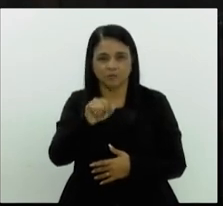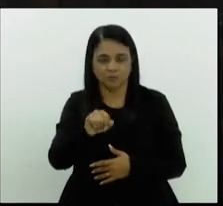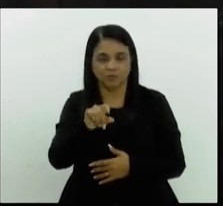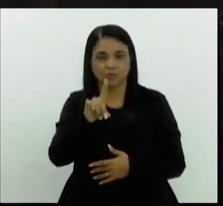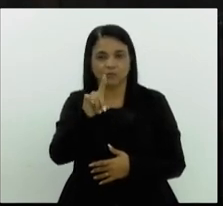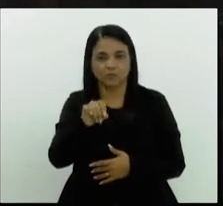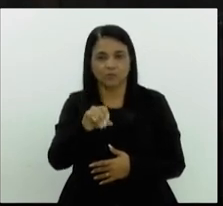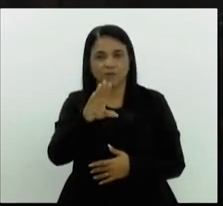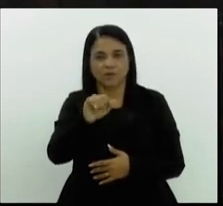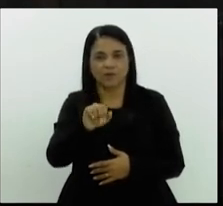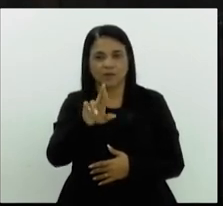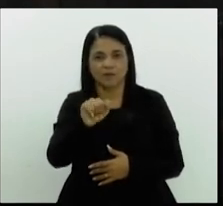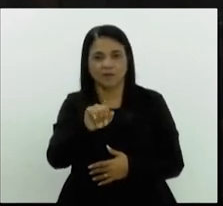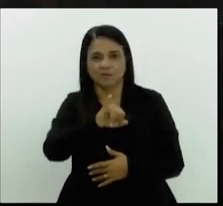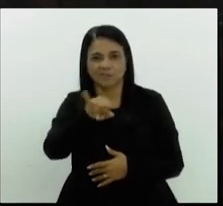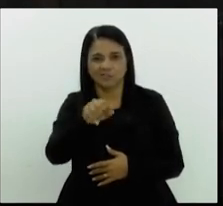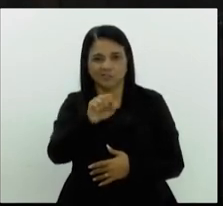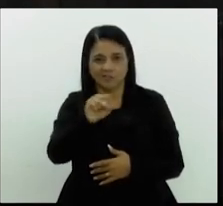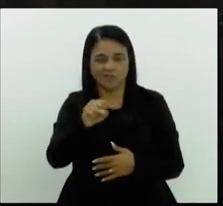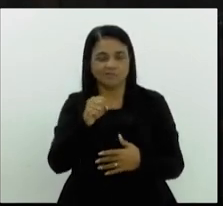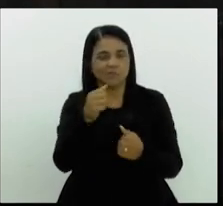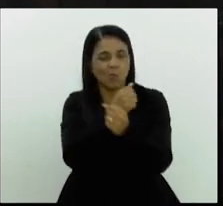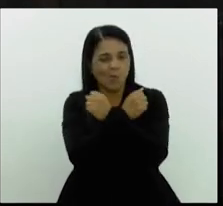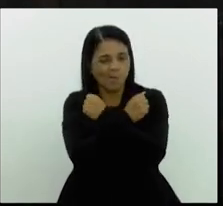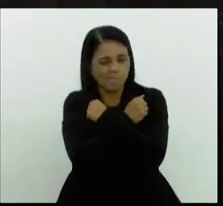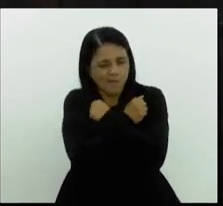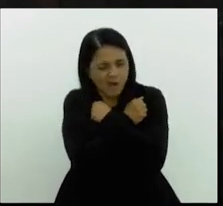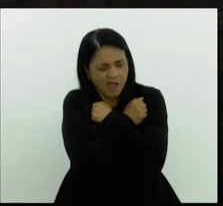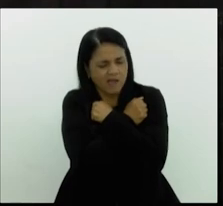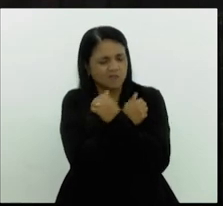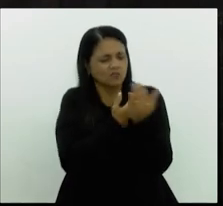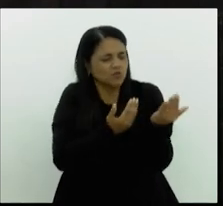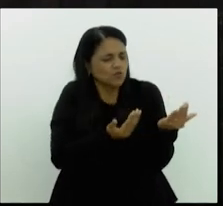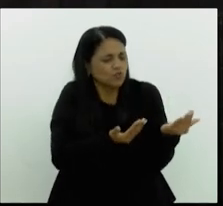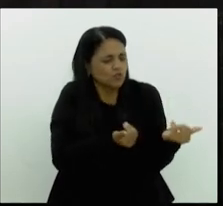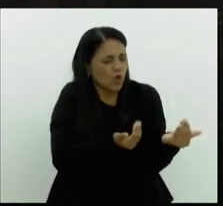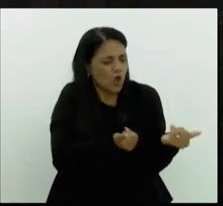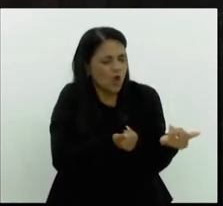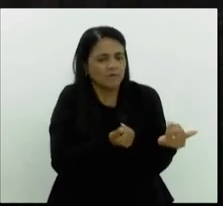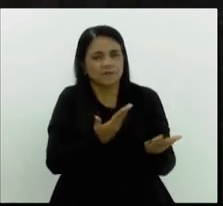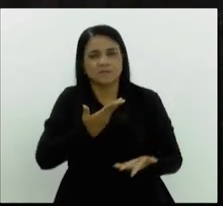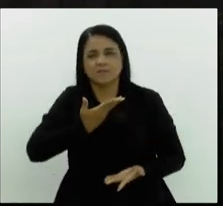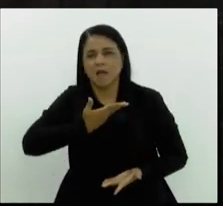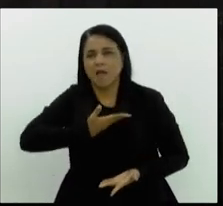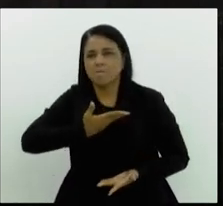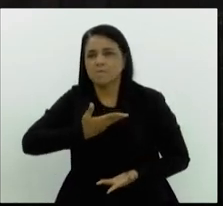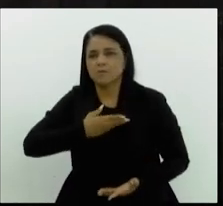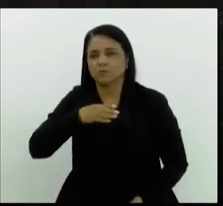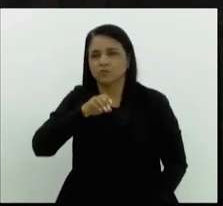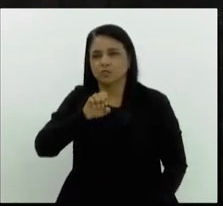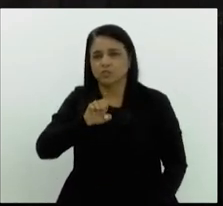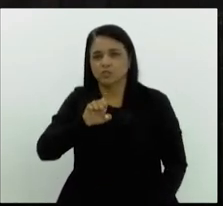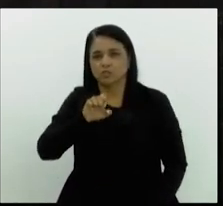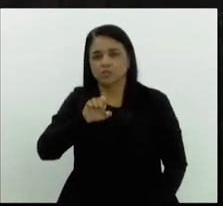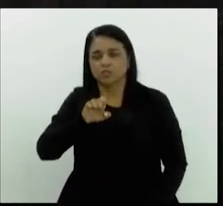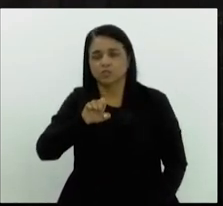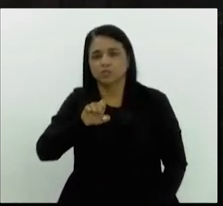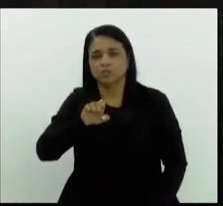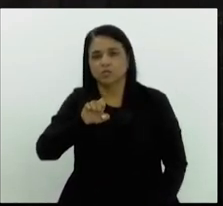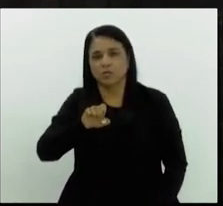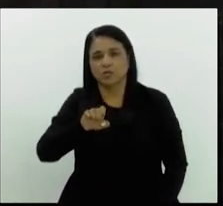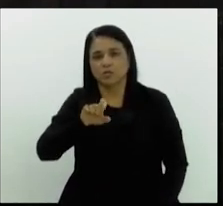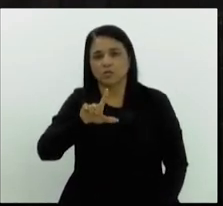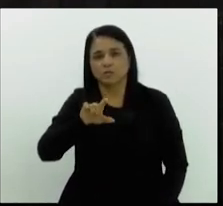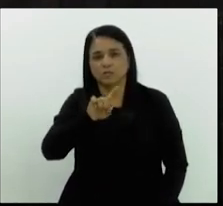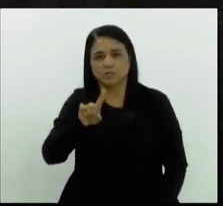e me solidarizar com todos os jovens que eram amigos do Osiel Alves, que estavam na marcha há 28